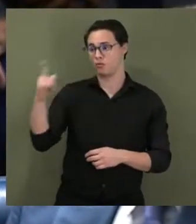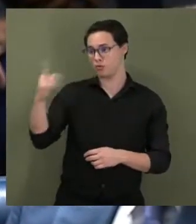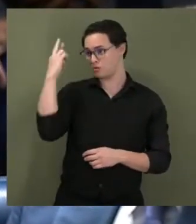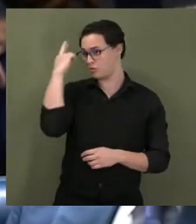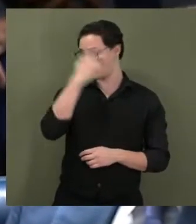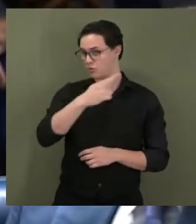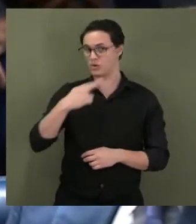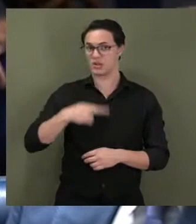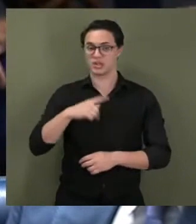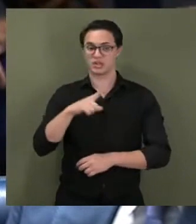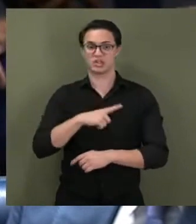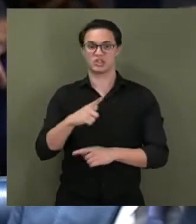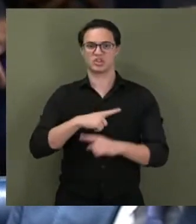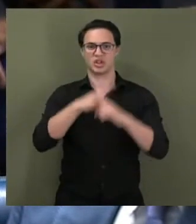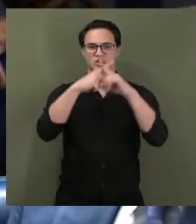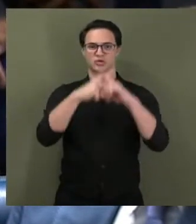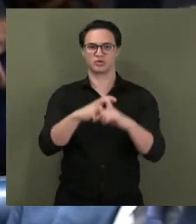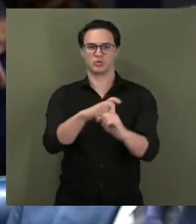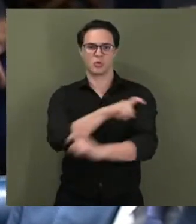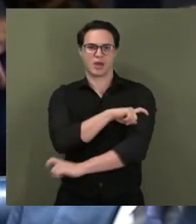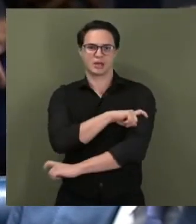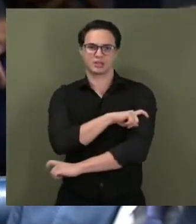a suástica nazista.